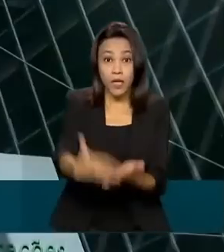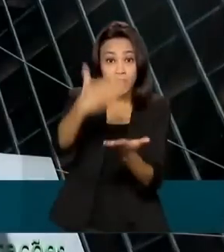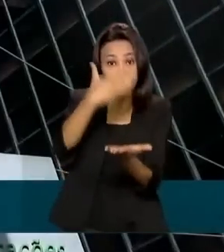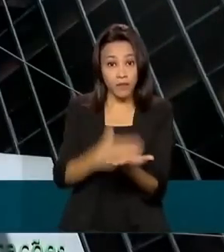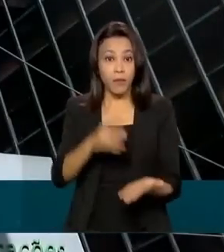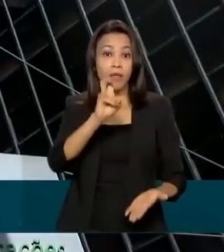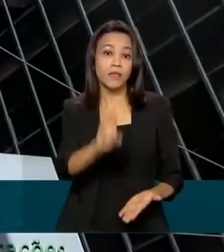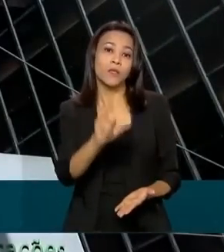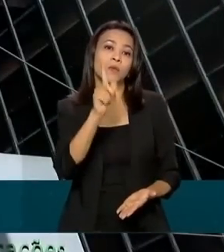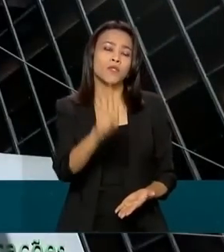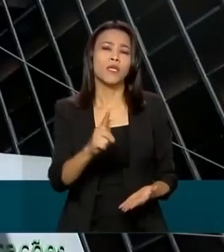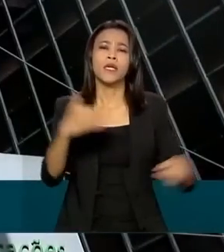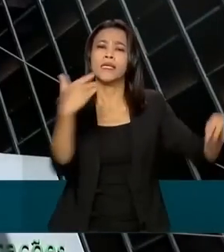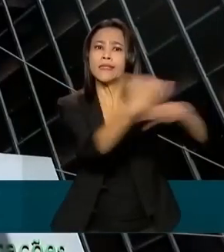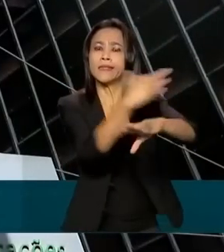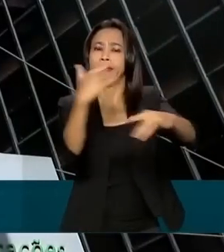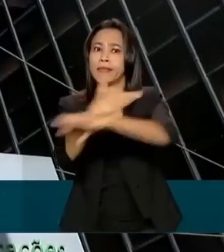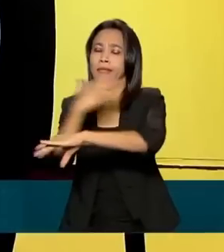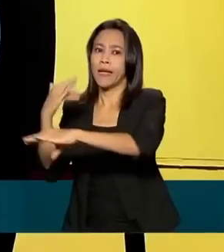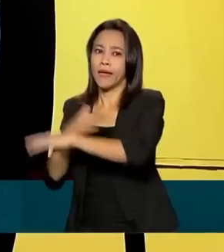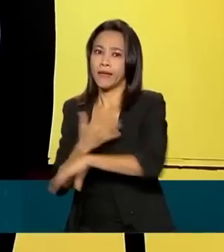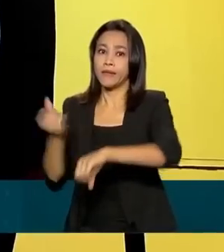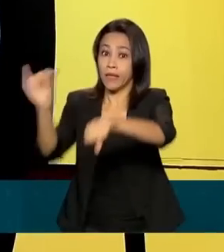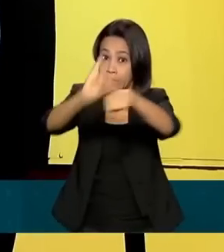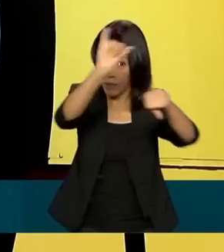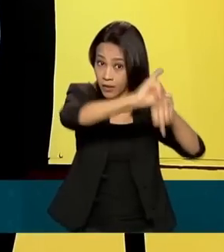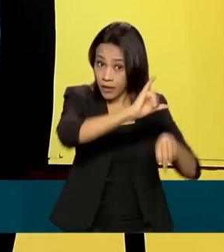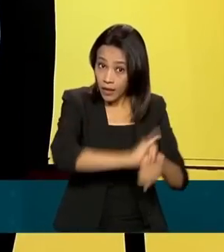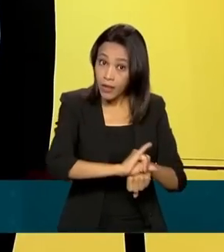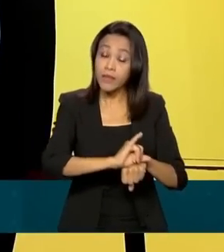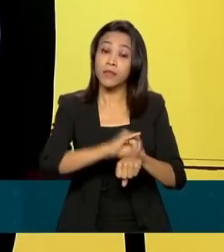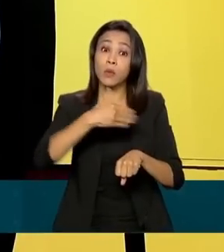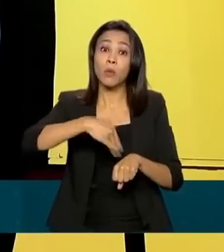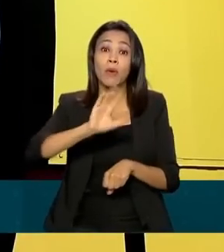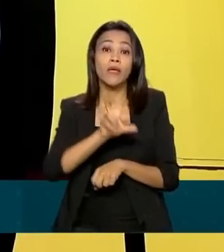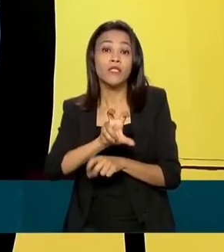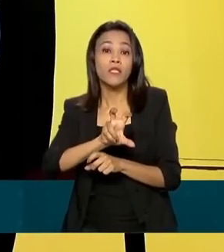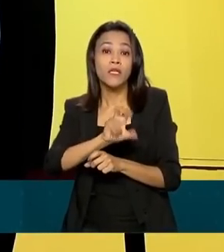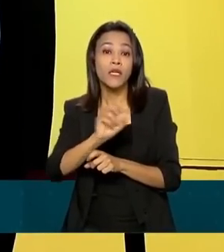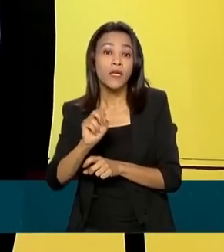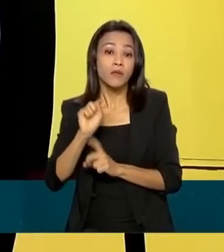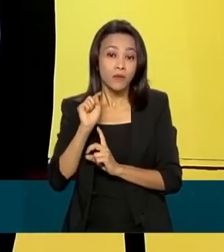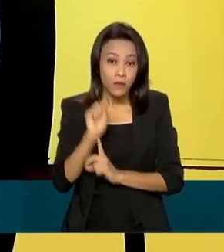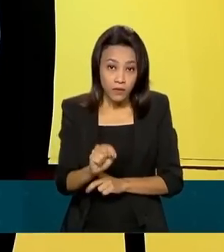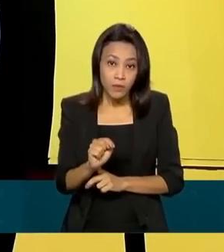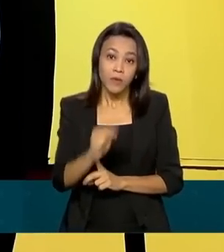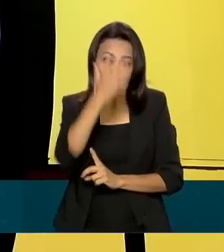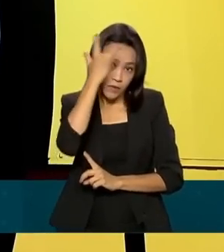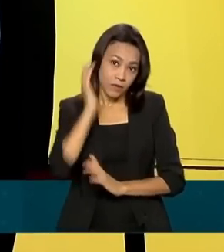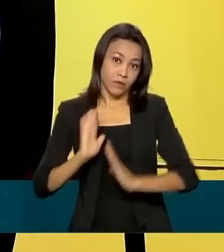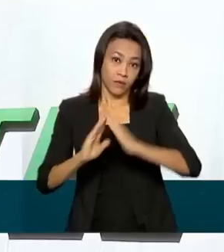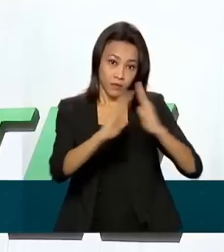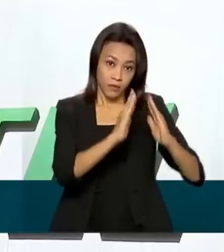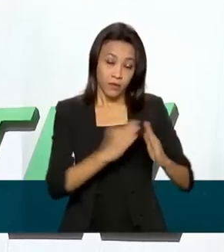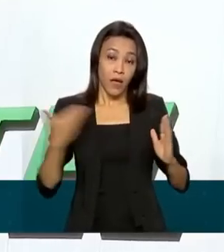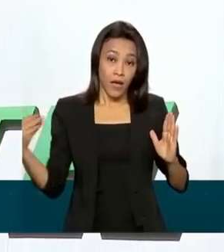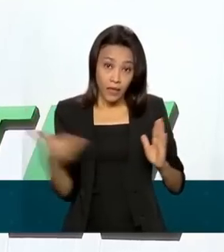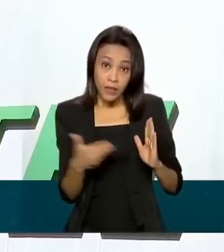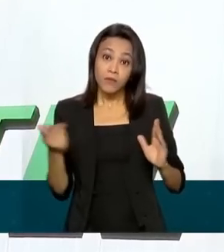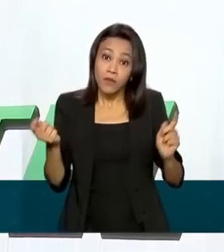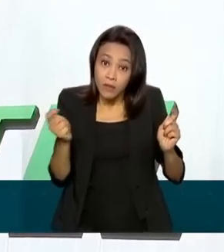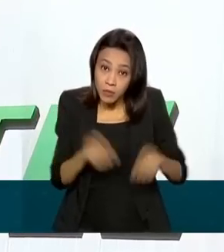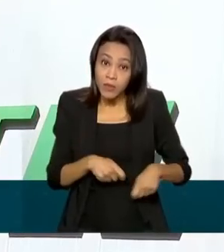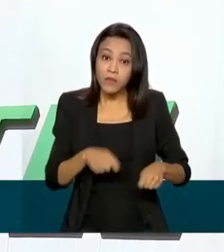regiões metropolitanas de capitais e no entorno das cidades com mais de 500 mil habitantes. A medida será possível